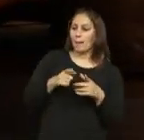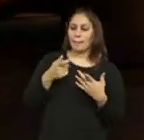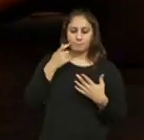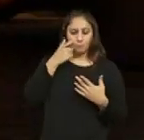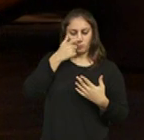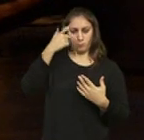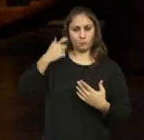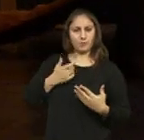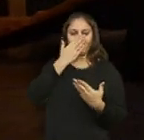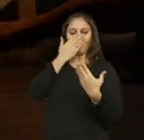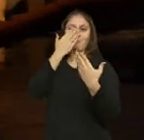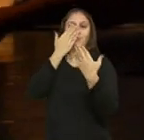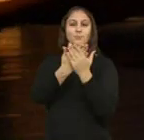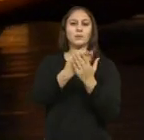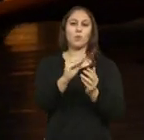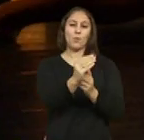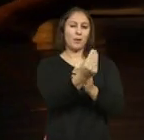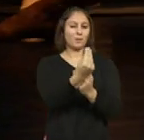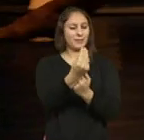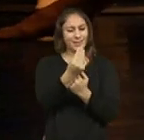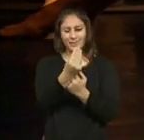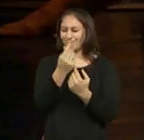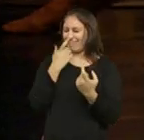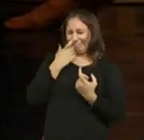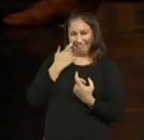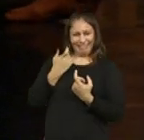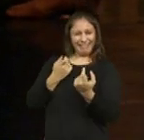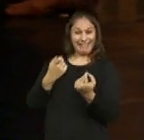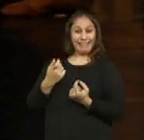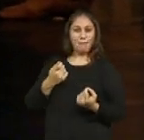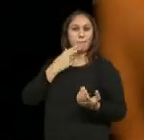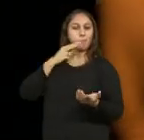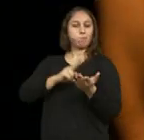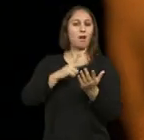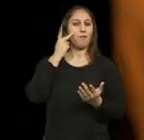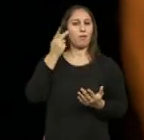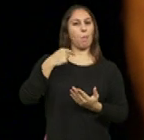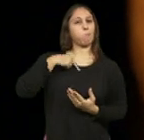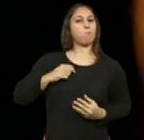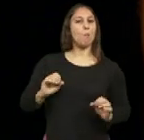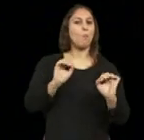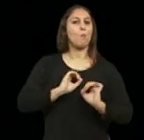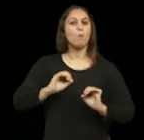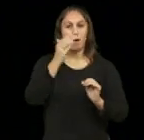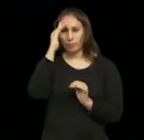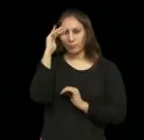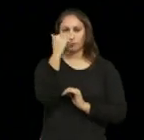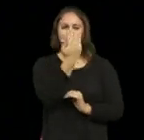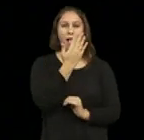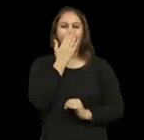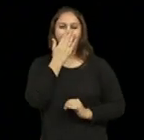objeto antropomórfico, da imagem do homem, mas um ser inanimado. E como um espelho, como nós